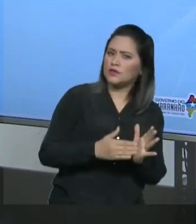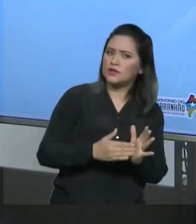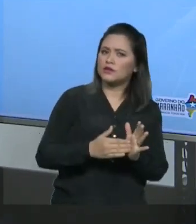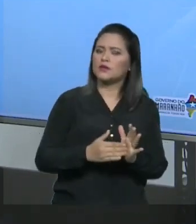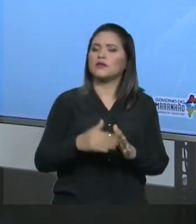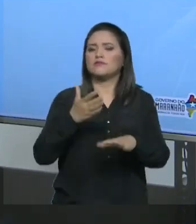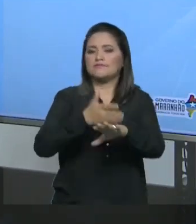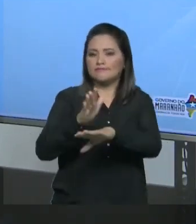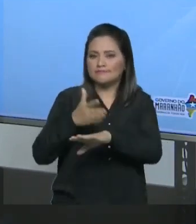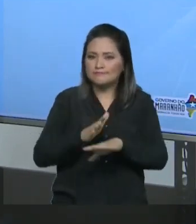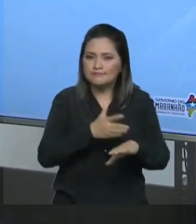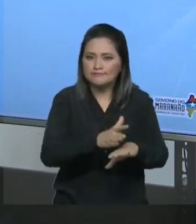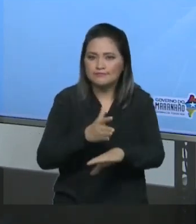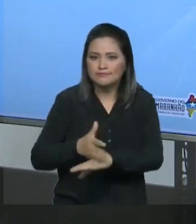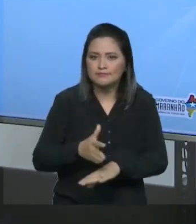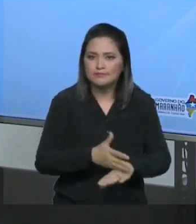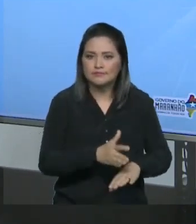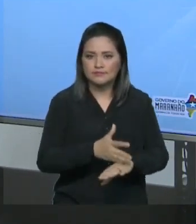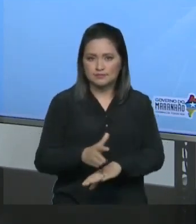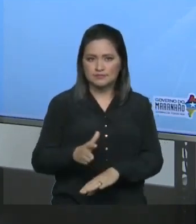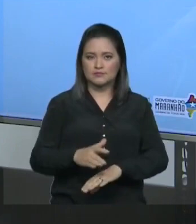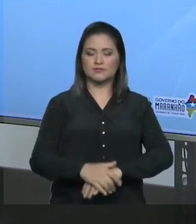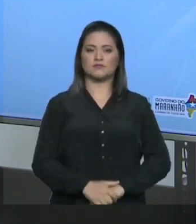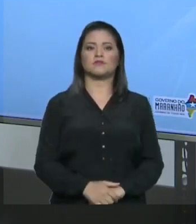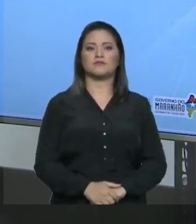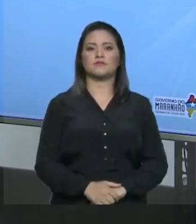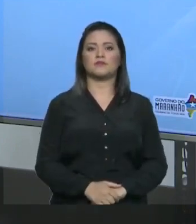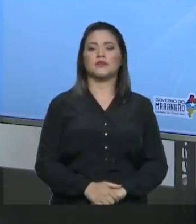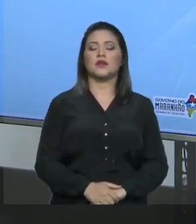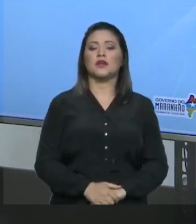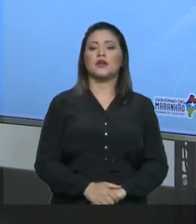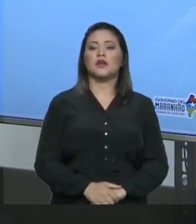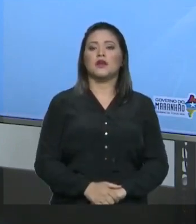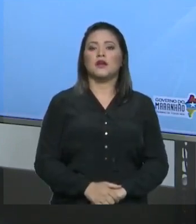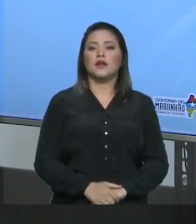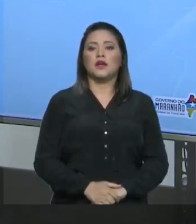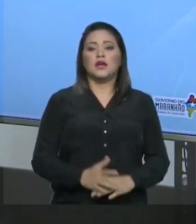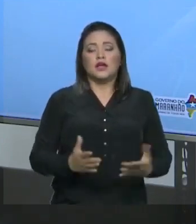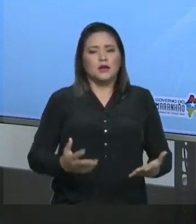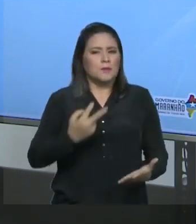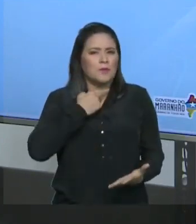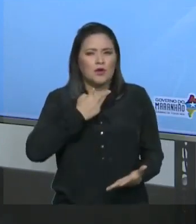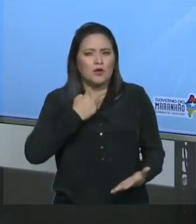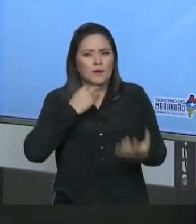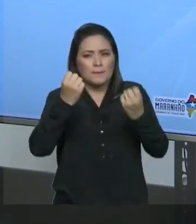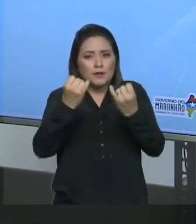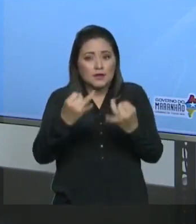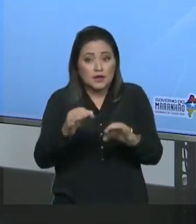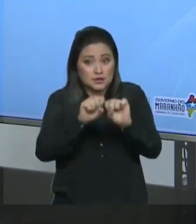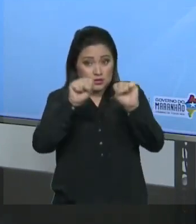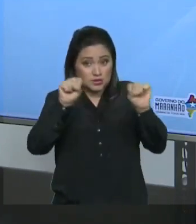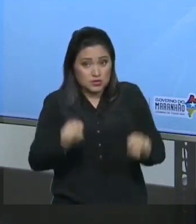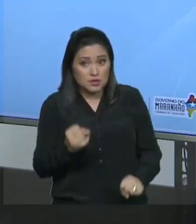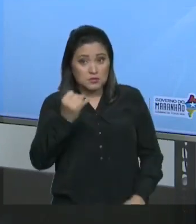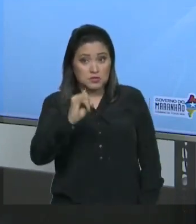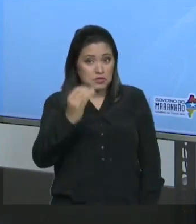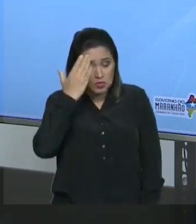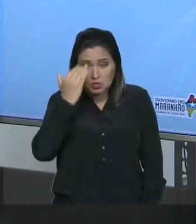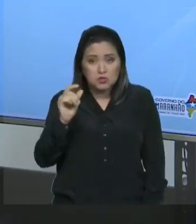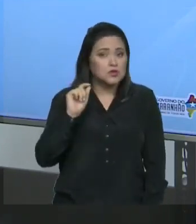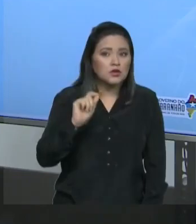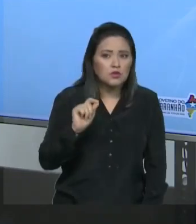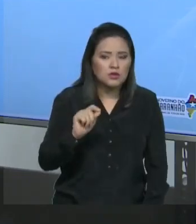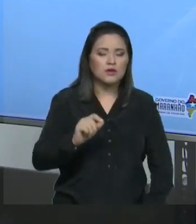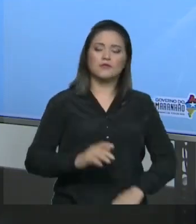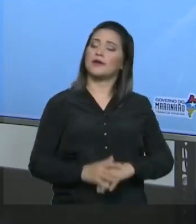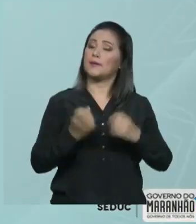partir do que é um sistema. Eu não posso falar de sistema sem saber o que é. Então vamos lá. O que é